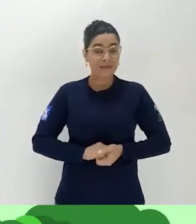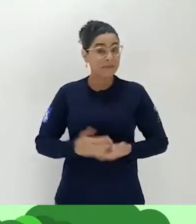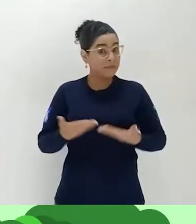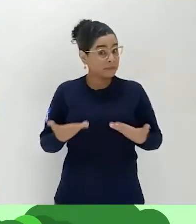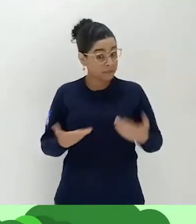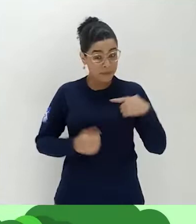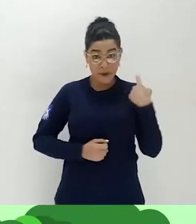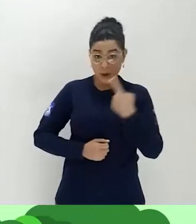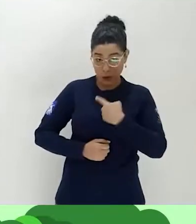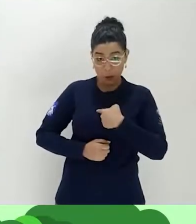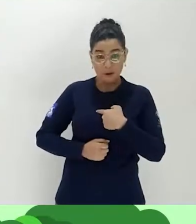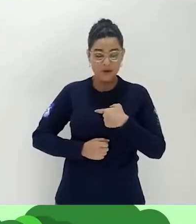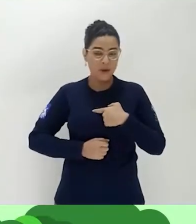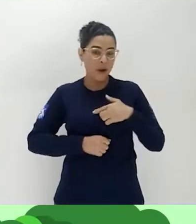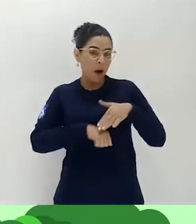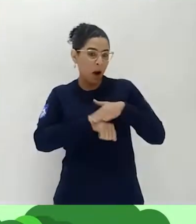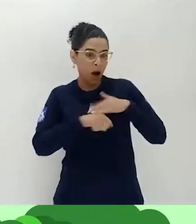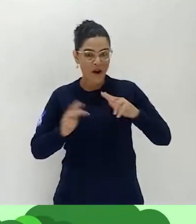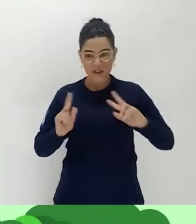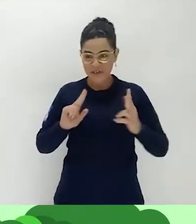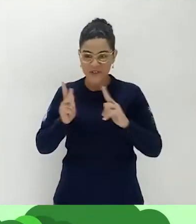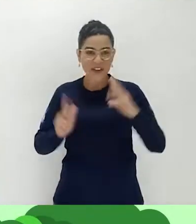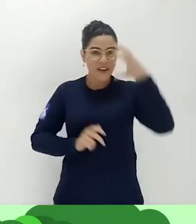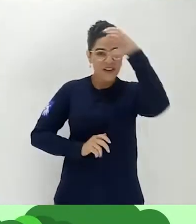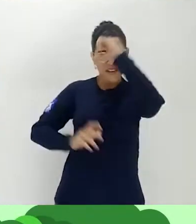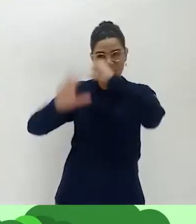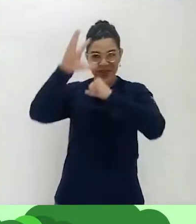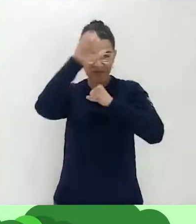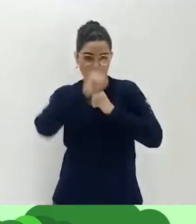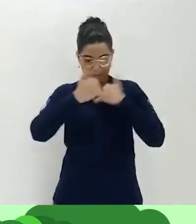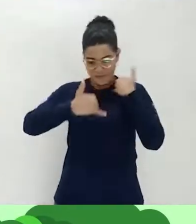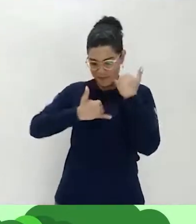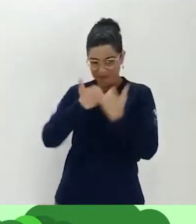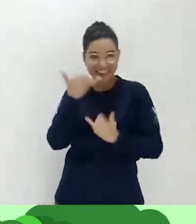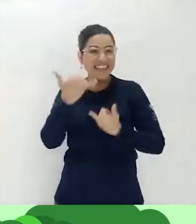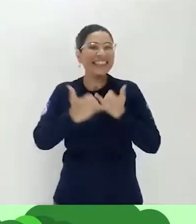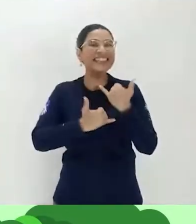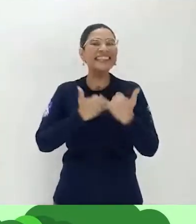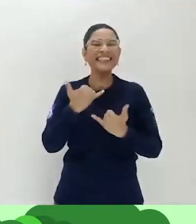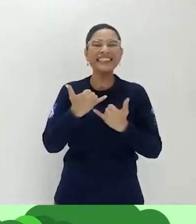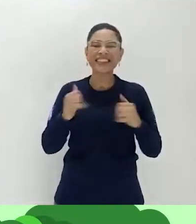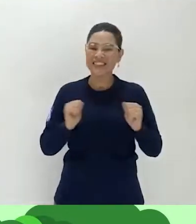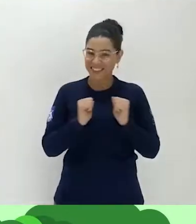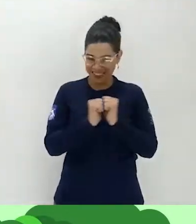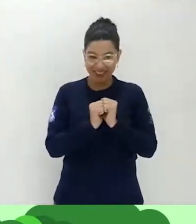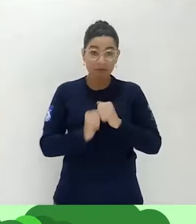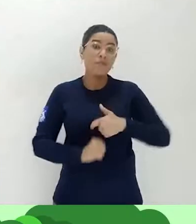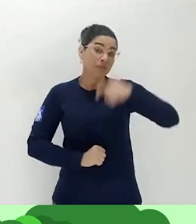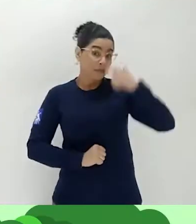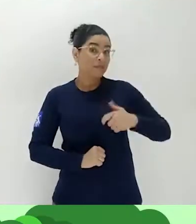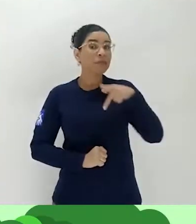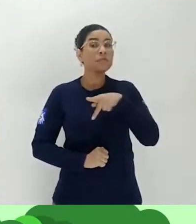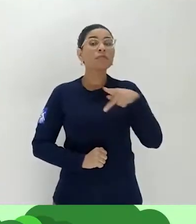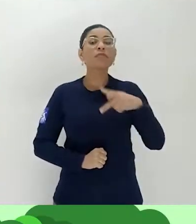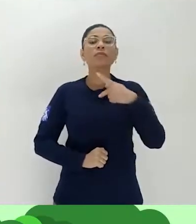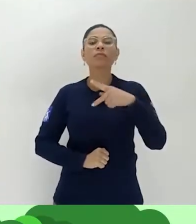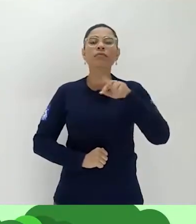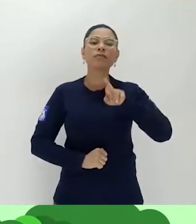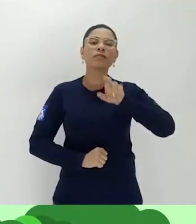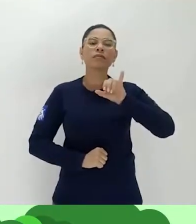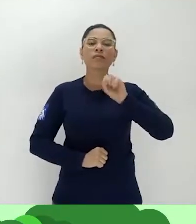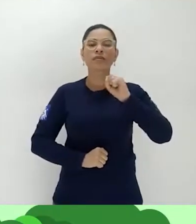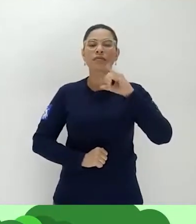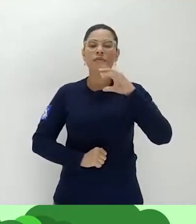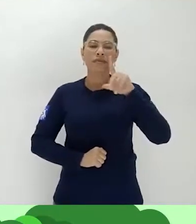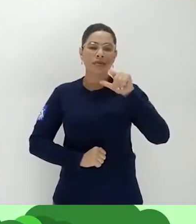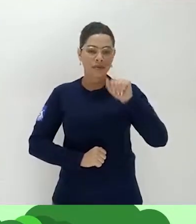para a gente conversar, para a gente aprender, para a gente brincar. Eu sou a professora Priscila e